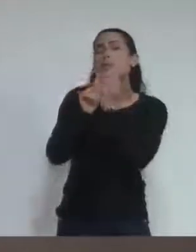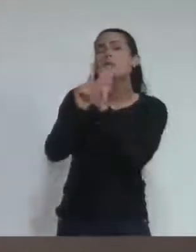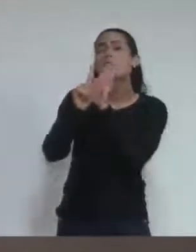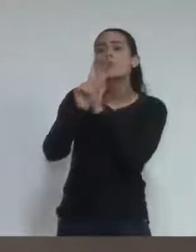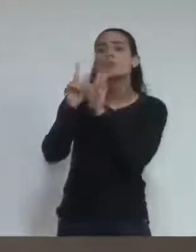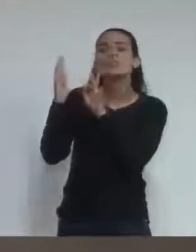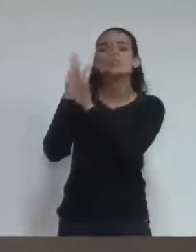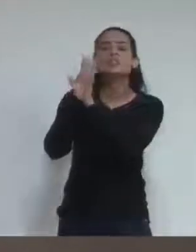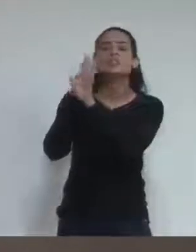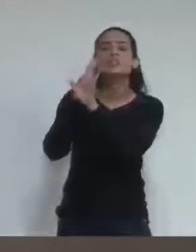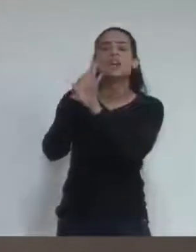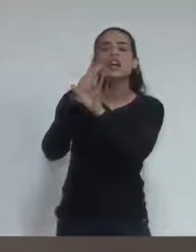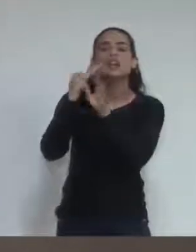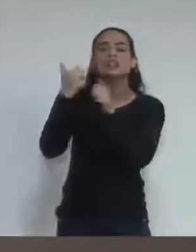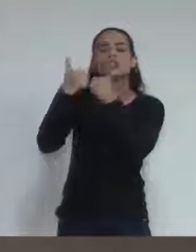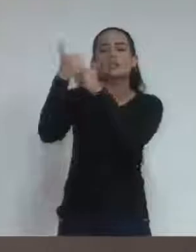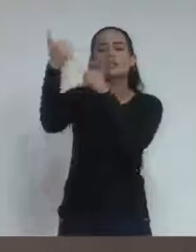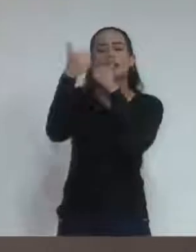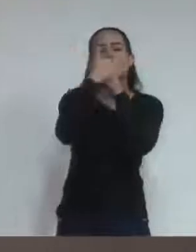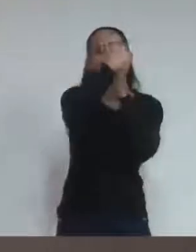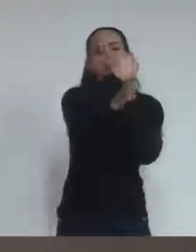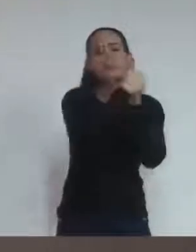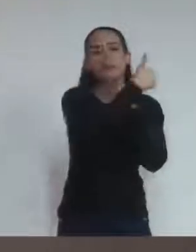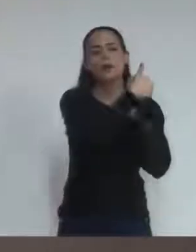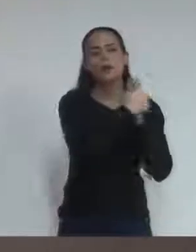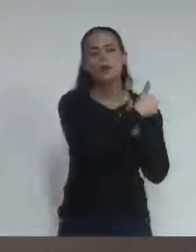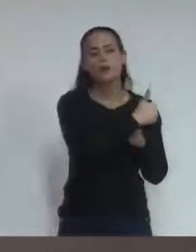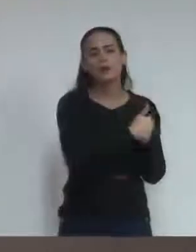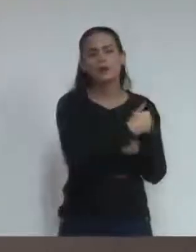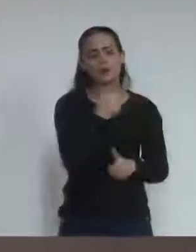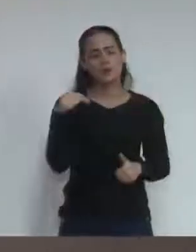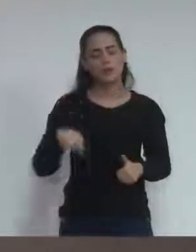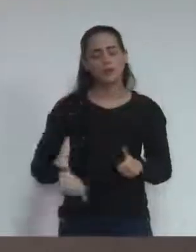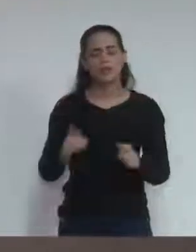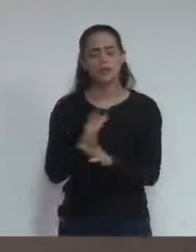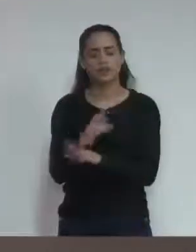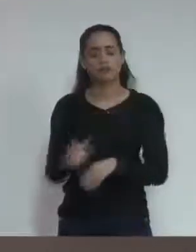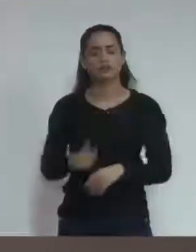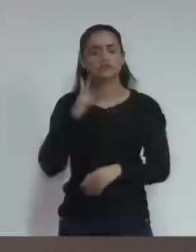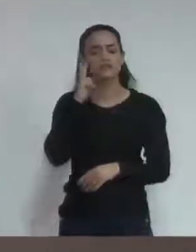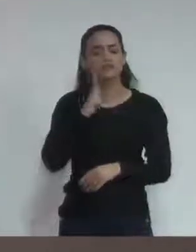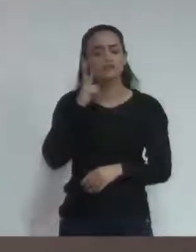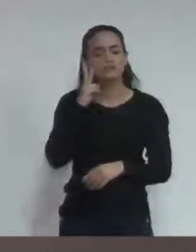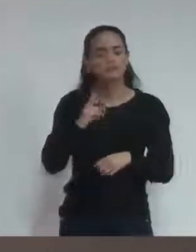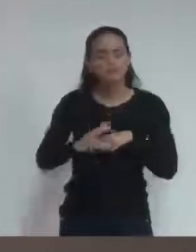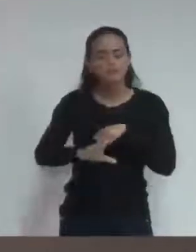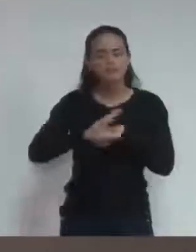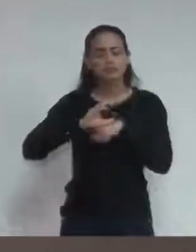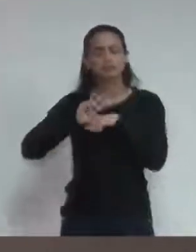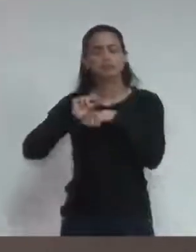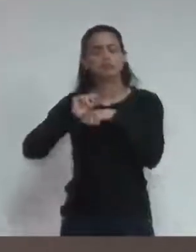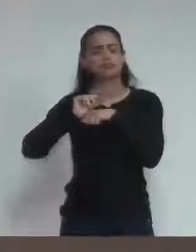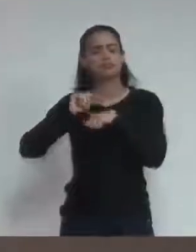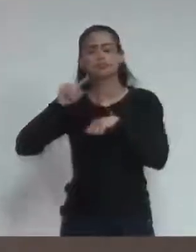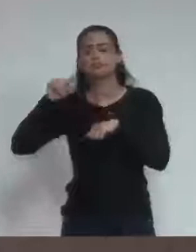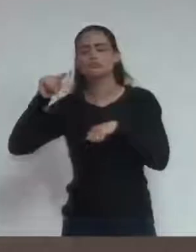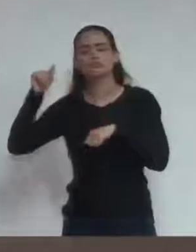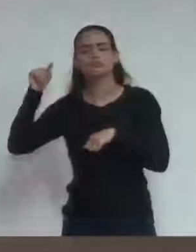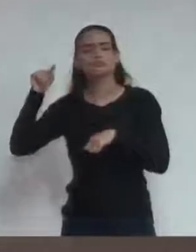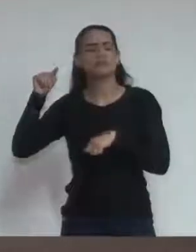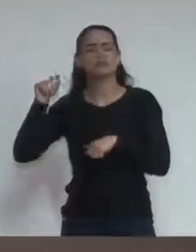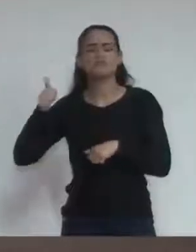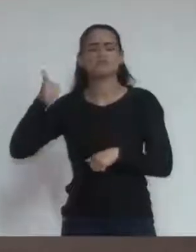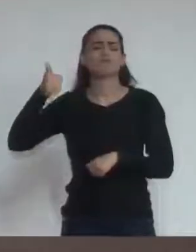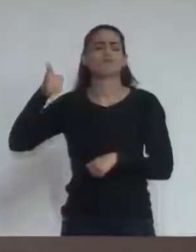se elas não queriam ter o orçamento per capita que Vinhedo tem. As outras cidades não têm a renda per capita que tem o município de